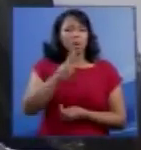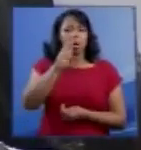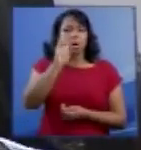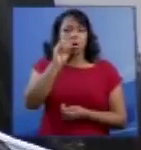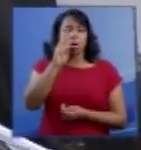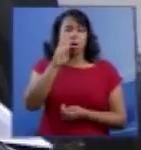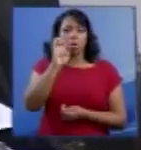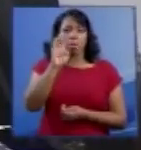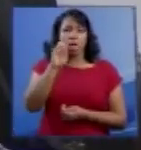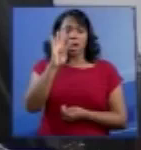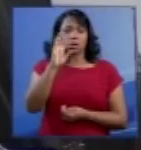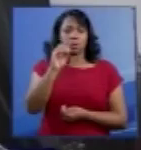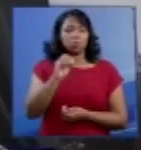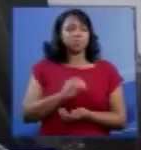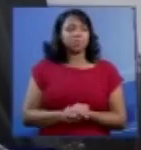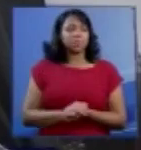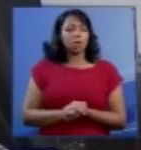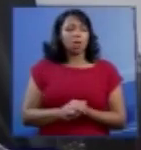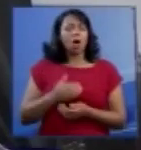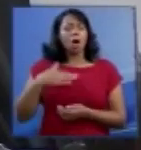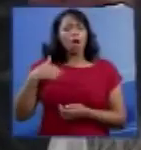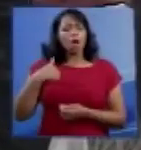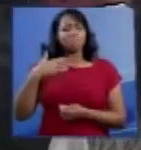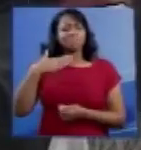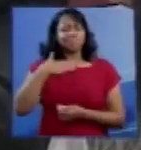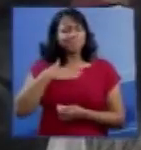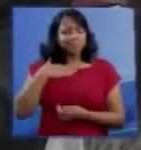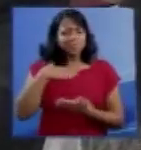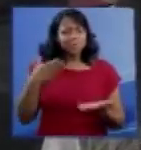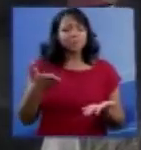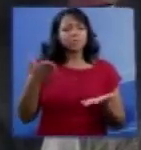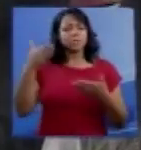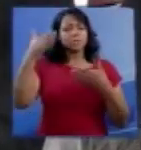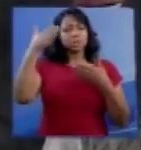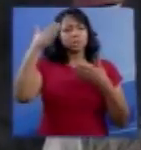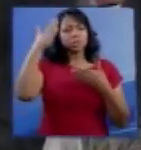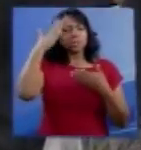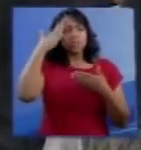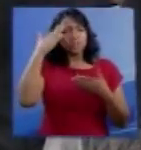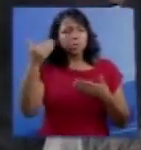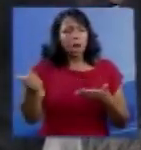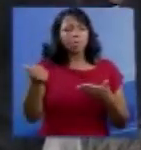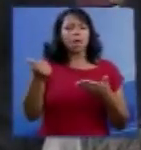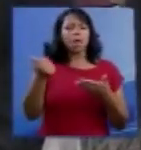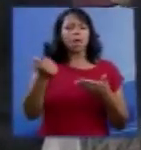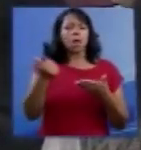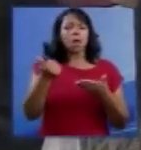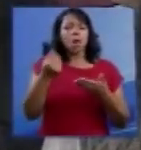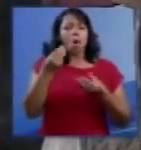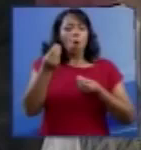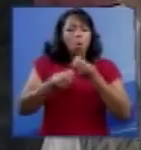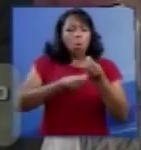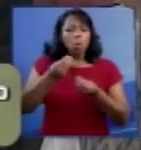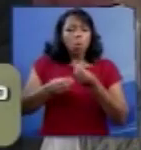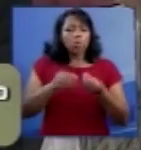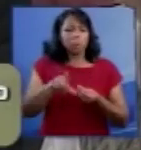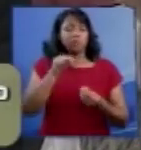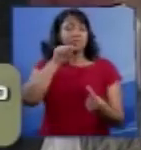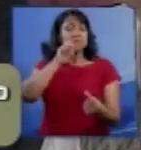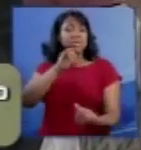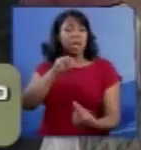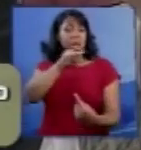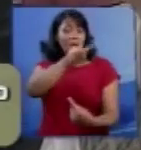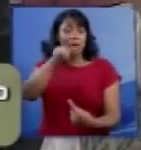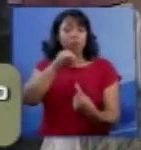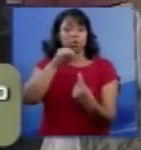Eu gostaria de saber das doutoras Ivernia e Marlene, como elas preferirem, se elas concordam